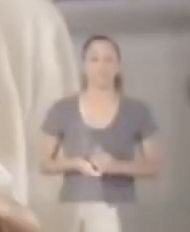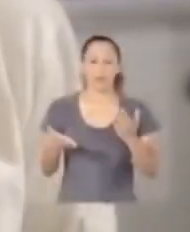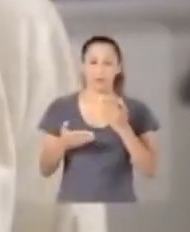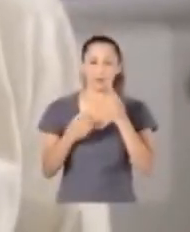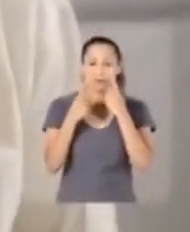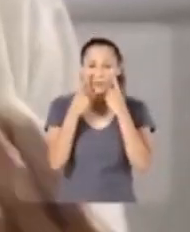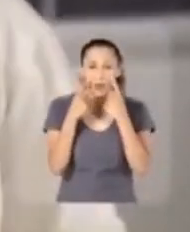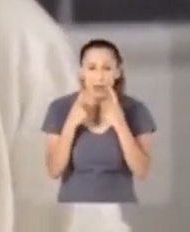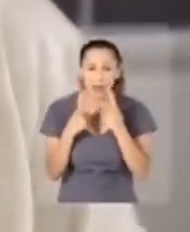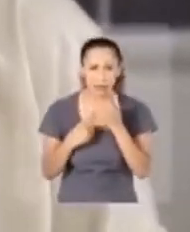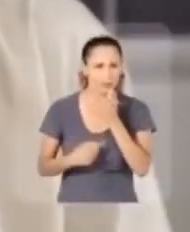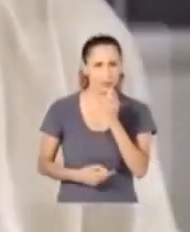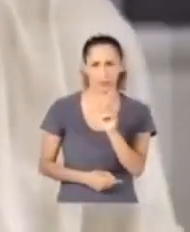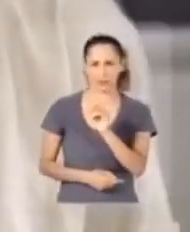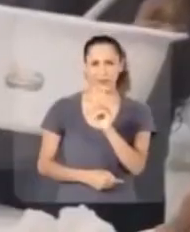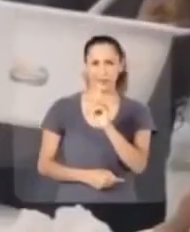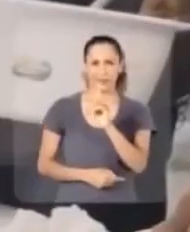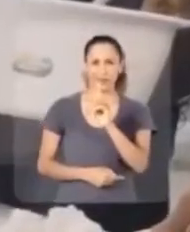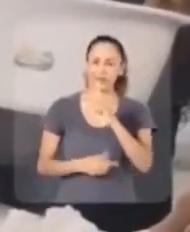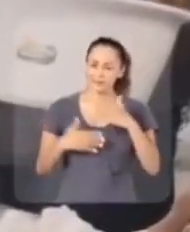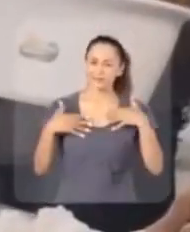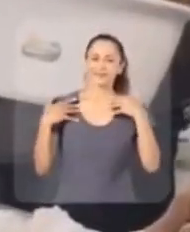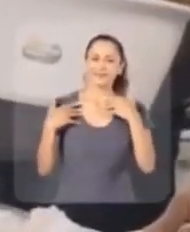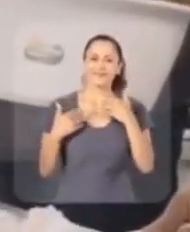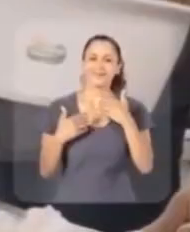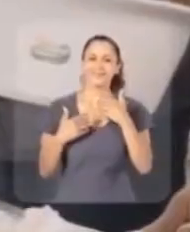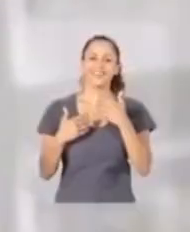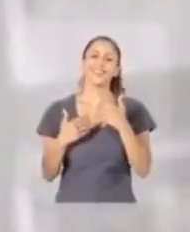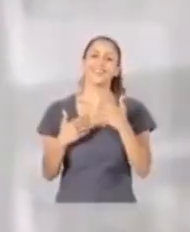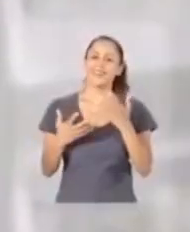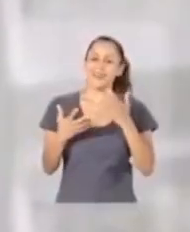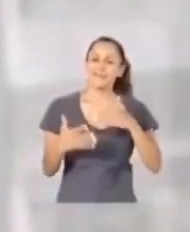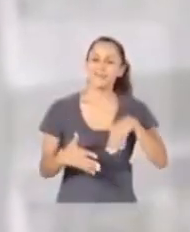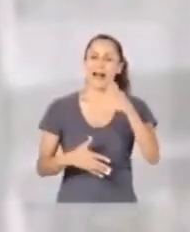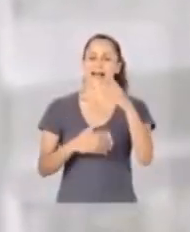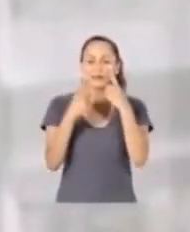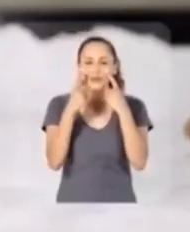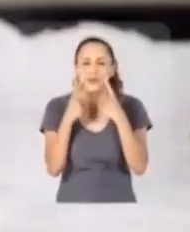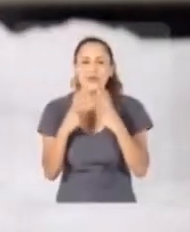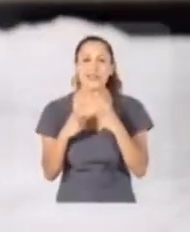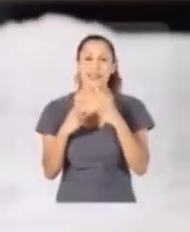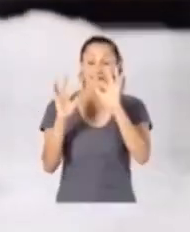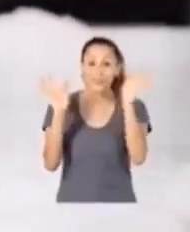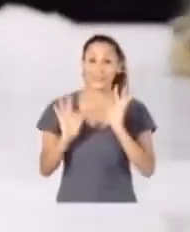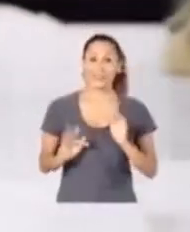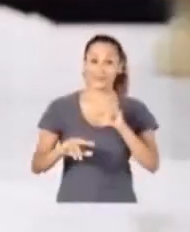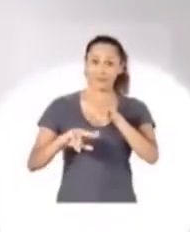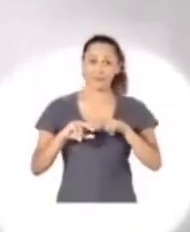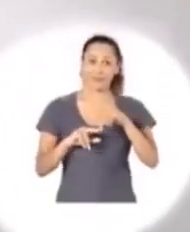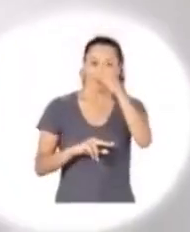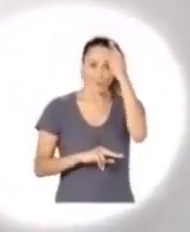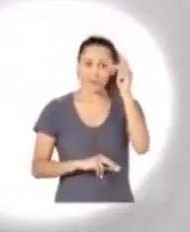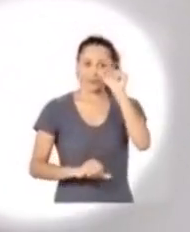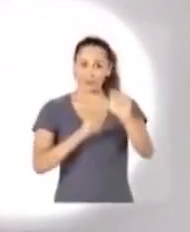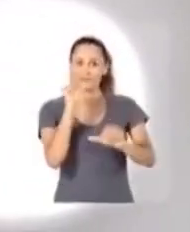Minhas lágrimas hoje não de tristeza, de alegria. Eu quero mais e mais poder chorar de felicidade quando eu vejo meus alunos se transformando.